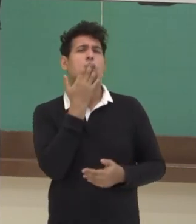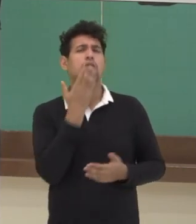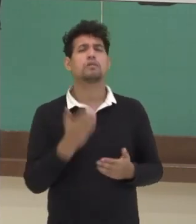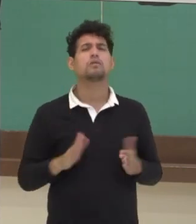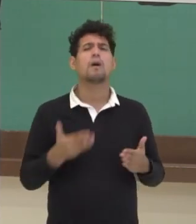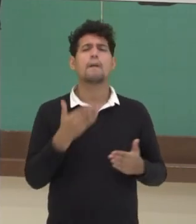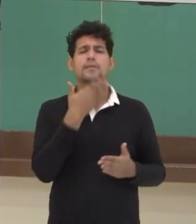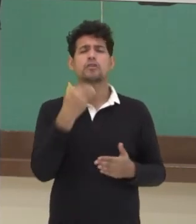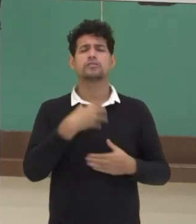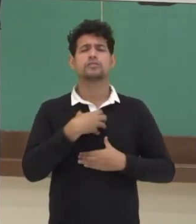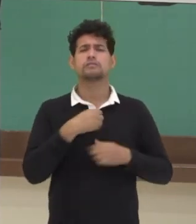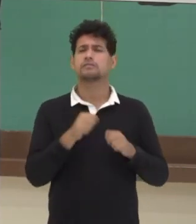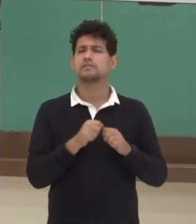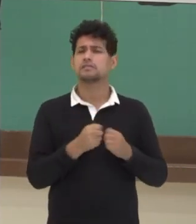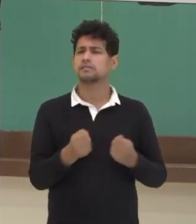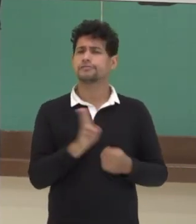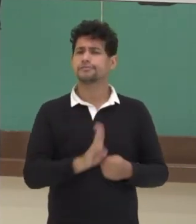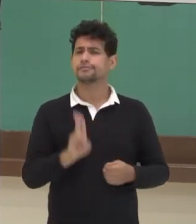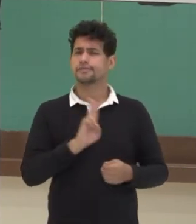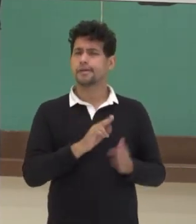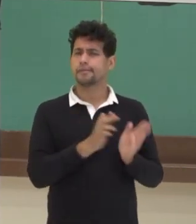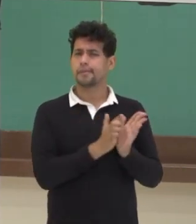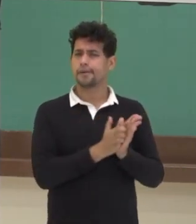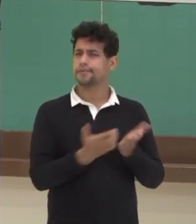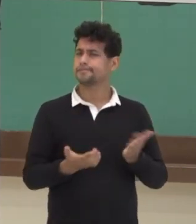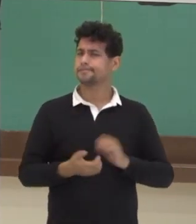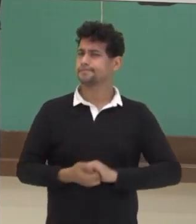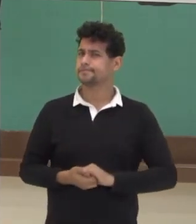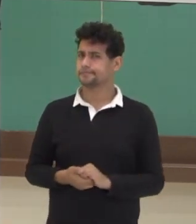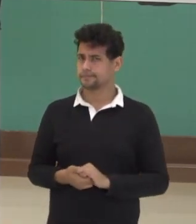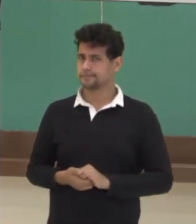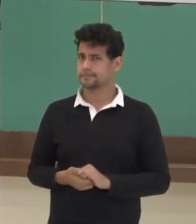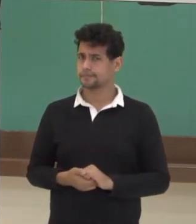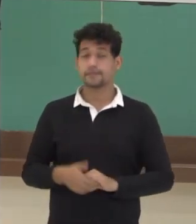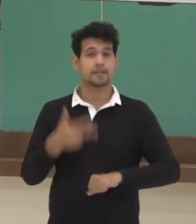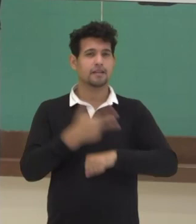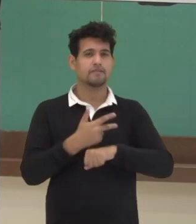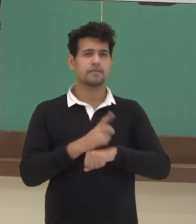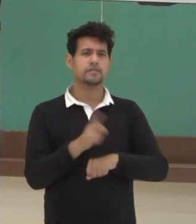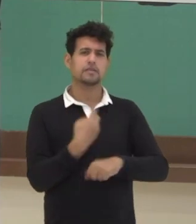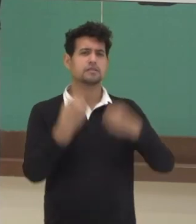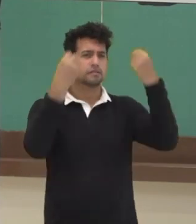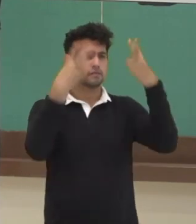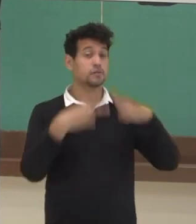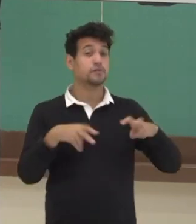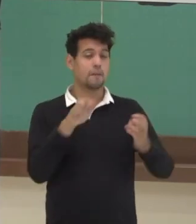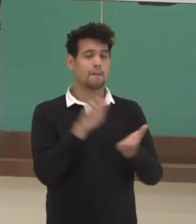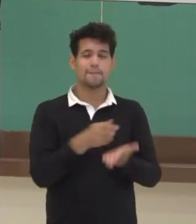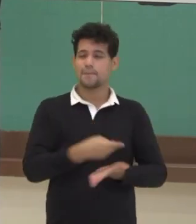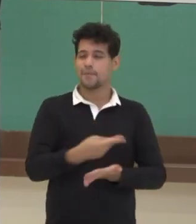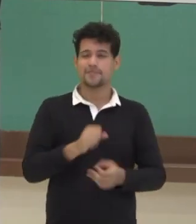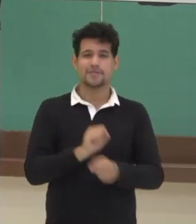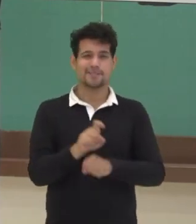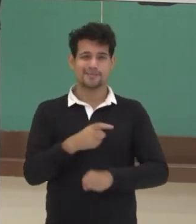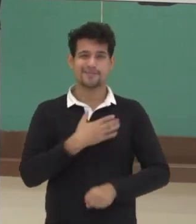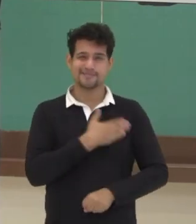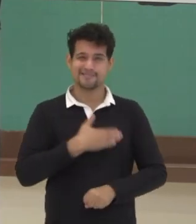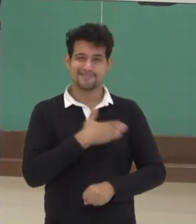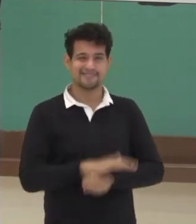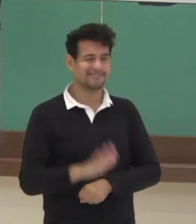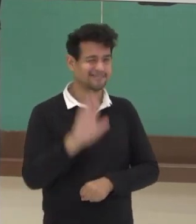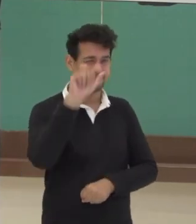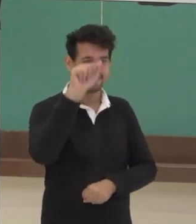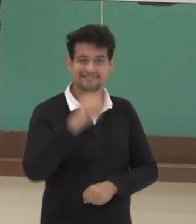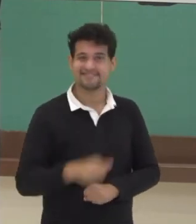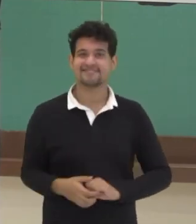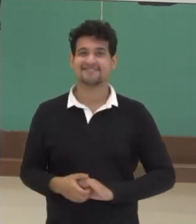melhor forma de colocar o panfleto? Neste vídeo, falamos sobre panfleto. Espero que vocês tenham gostado